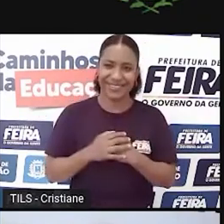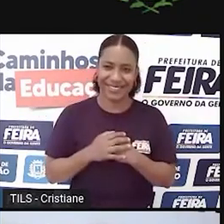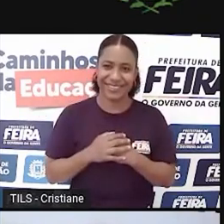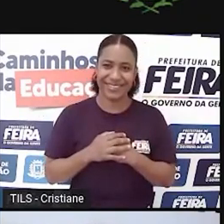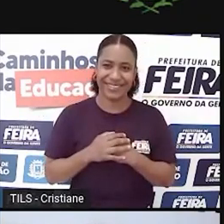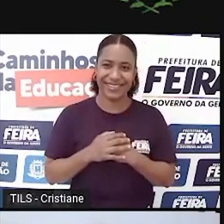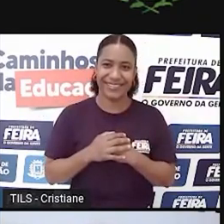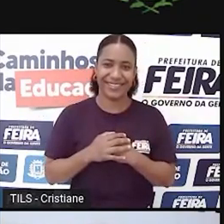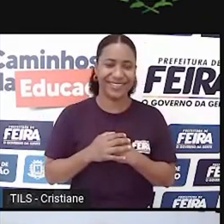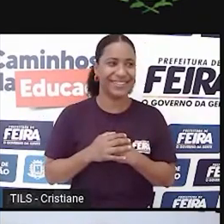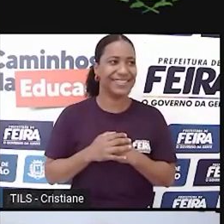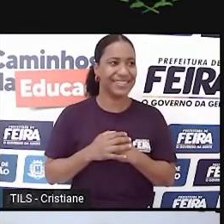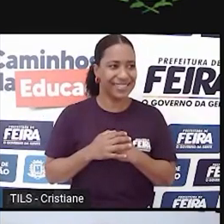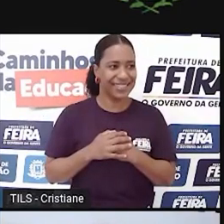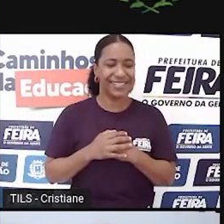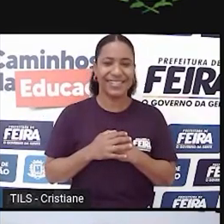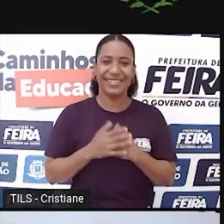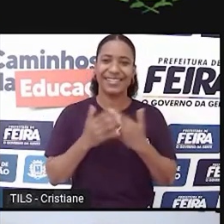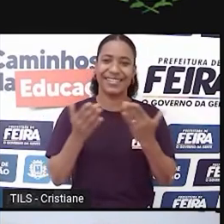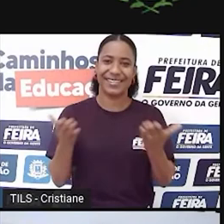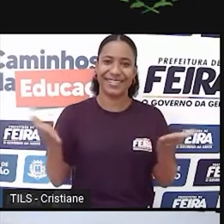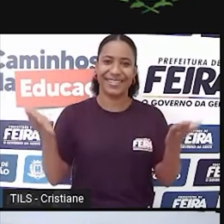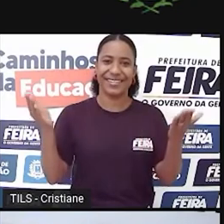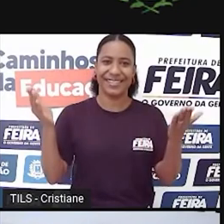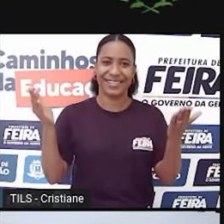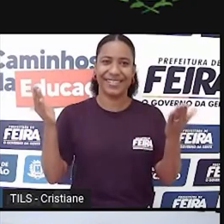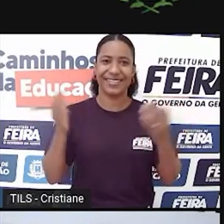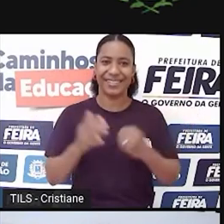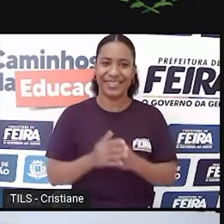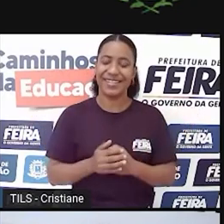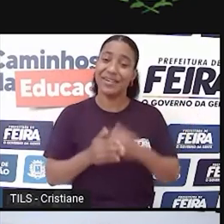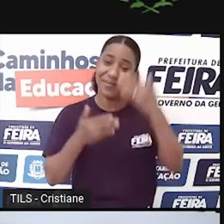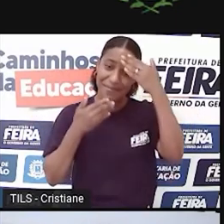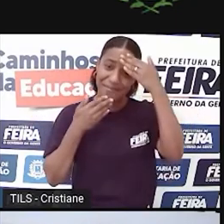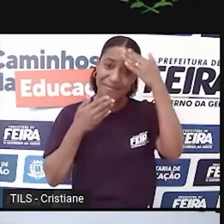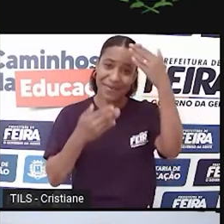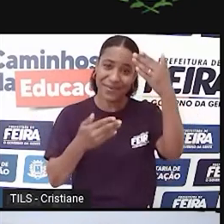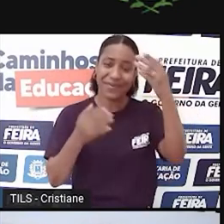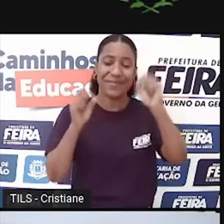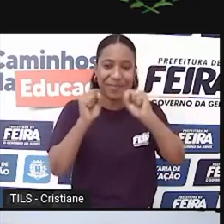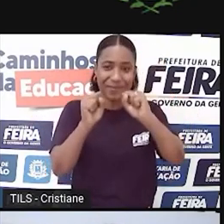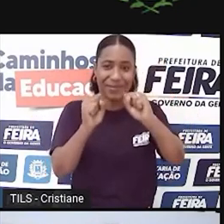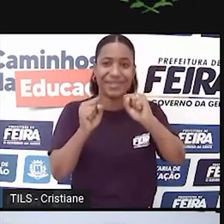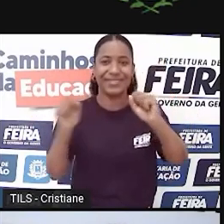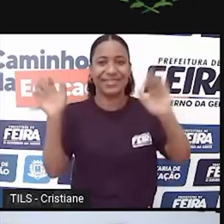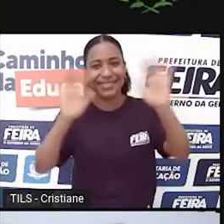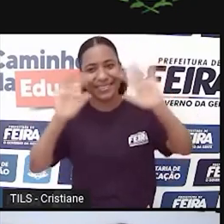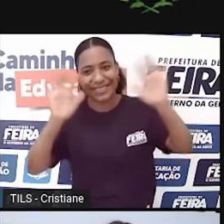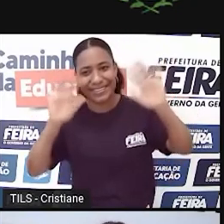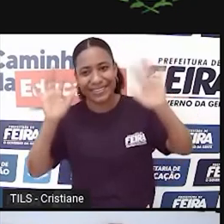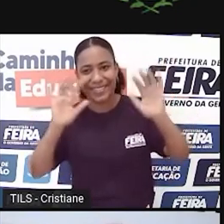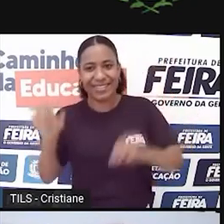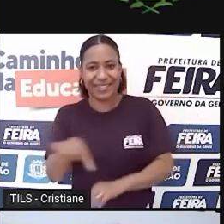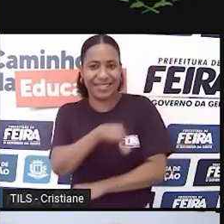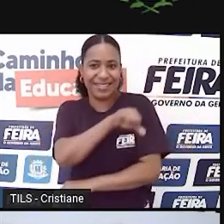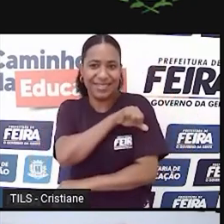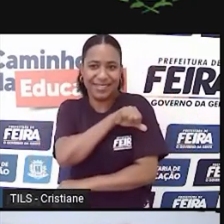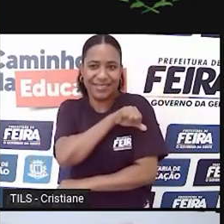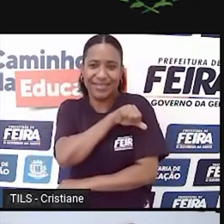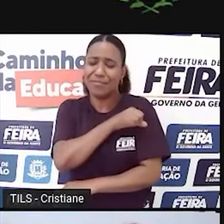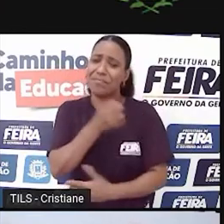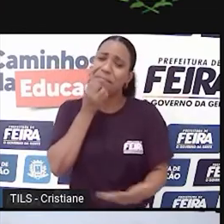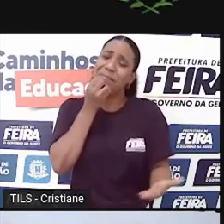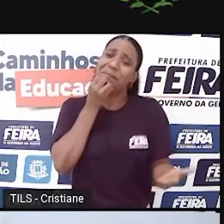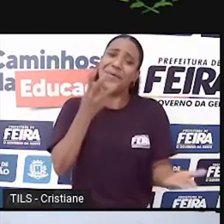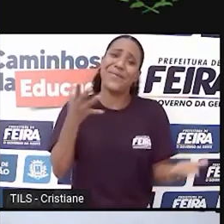nesse último momento aí pode dar um tchauzinho para os nossos queridos alunos do mundo. Mas agora que estava ficando bom!